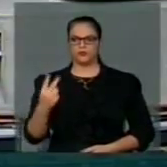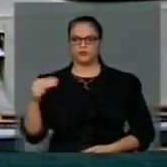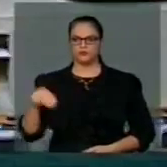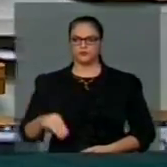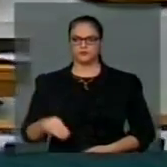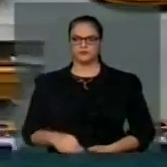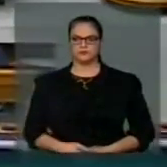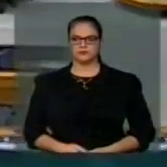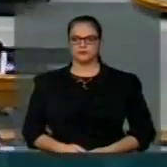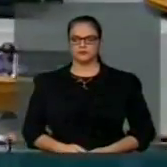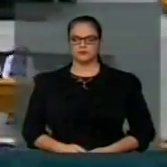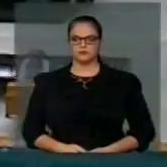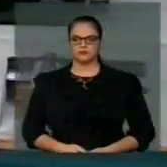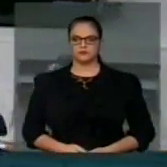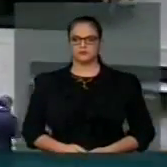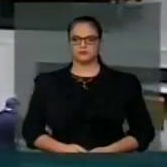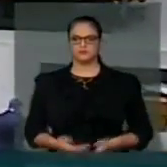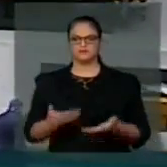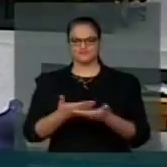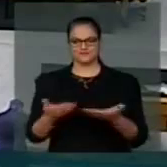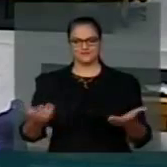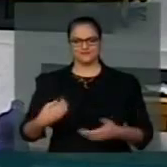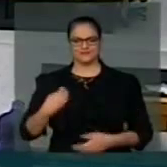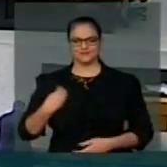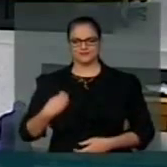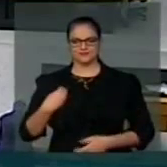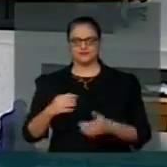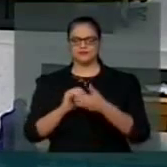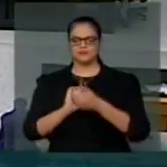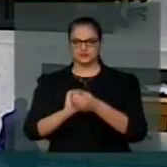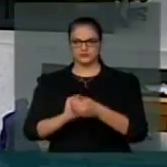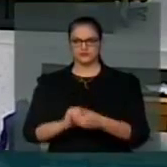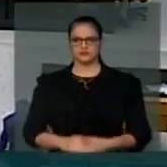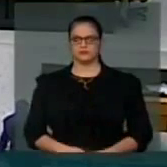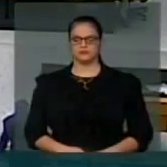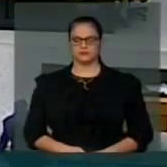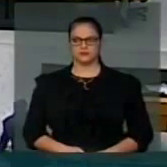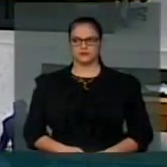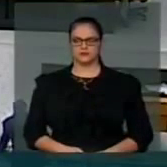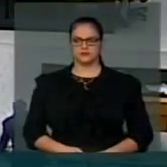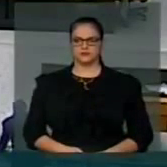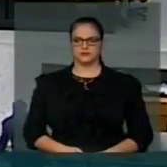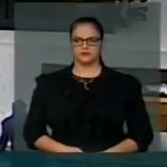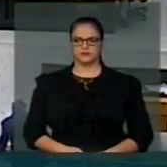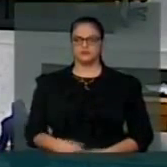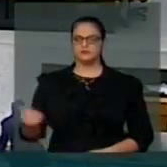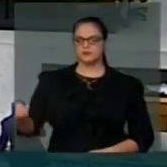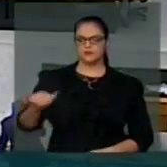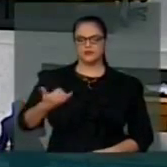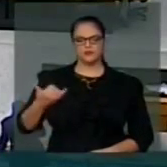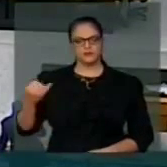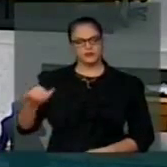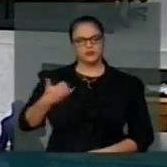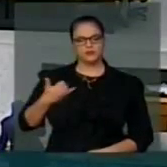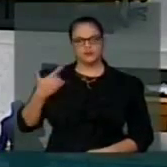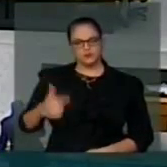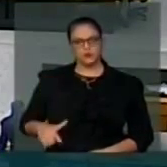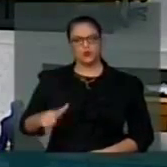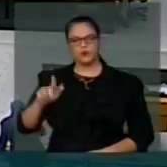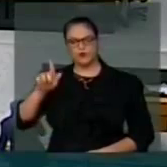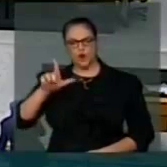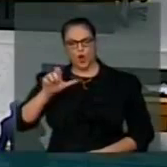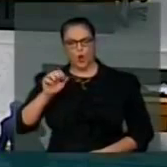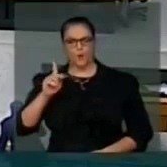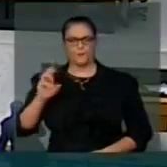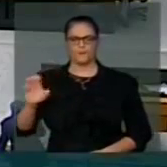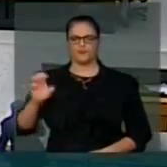dois minutos. Sr. Presidente, Srs. Parlamentares, nossa, toda hora a está ouvindo aqui sobre golpe, golpe, golpe. Muito